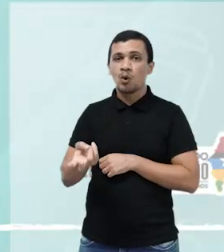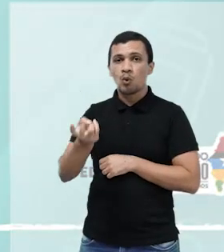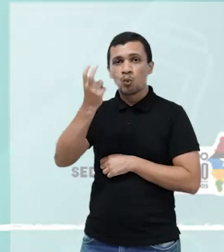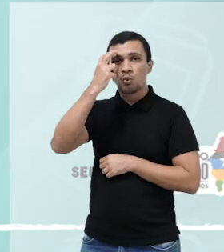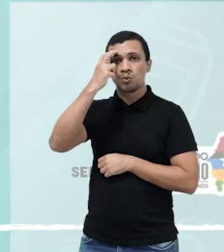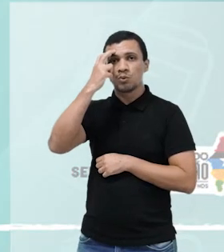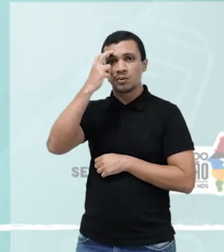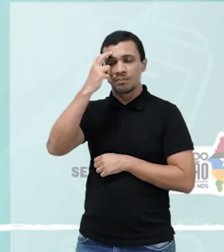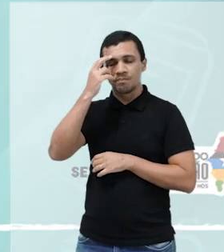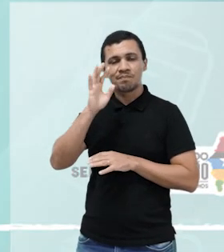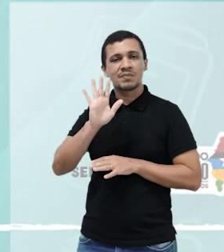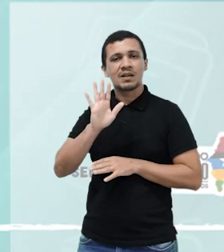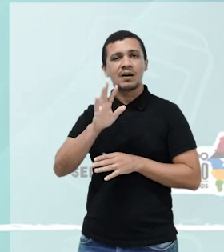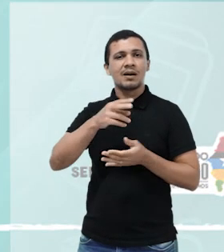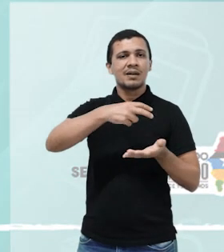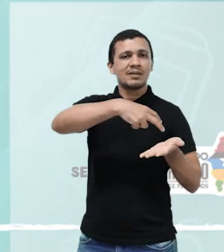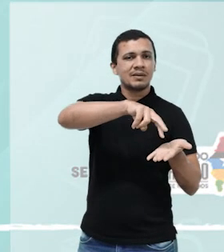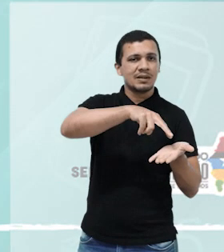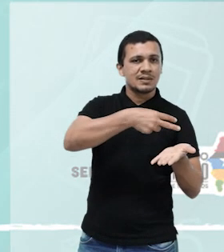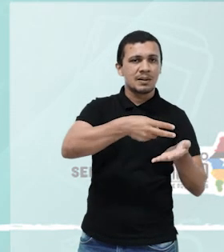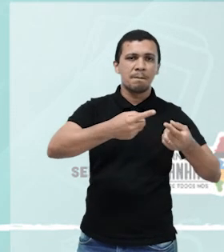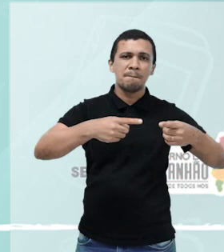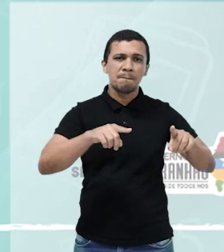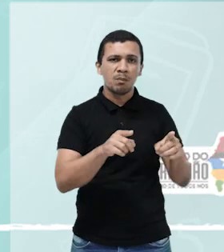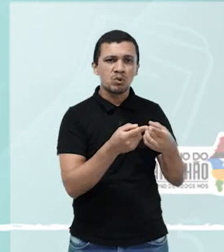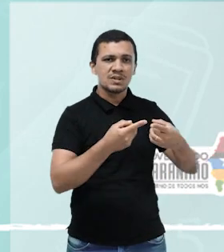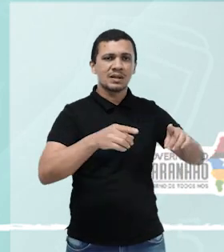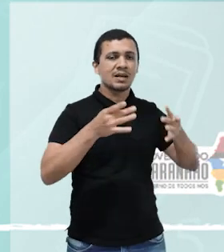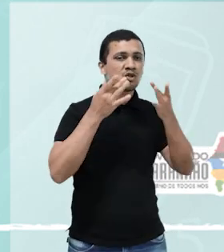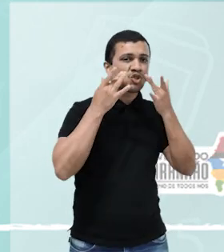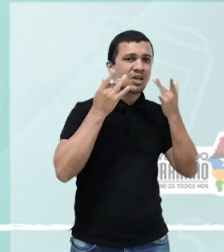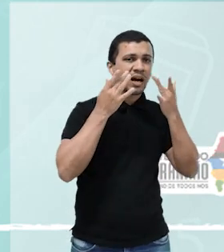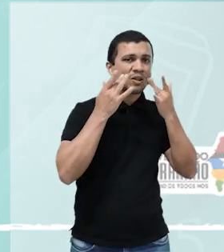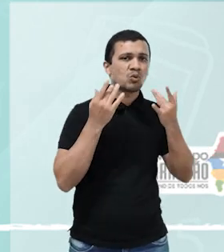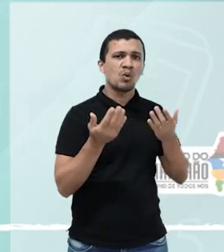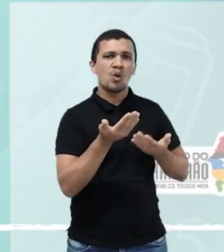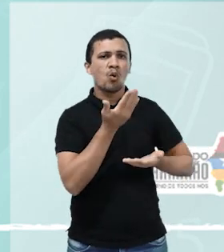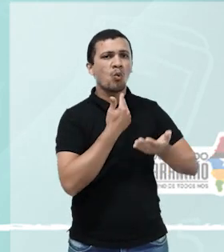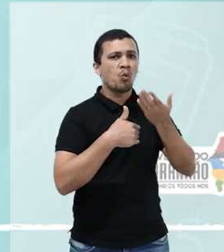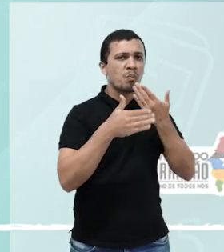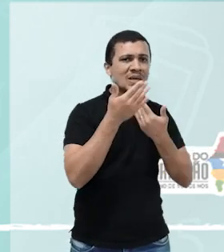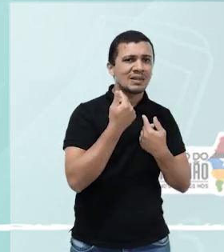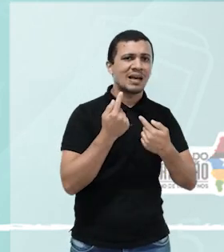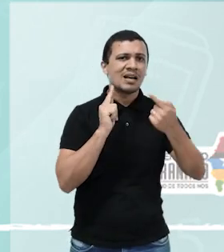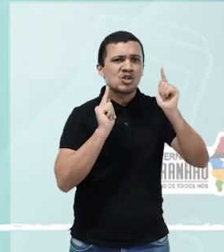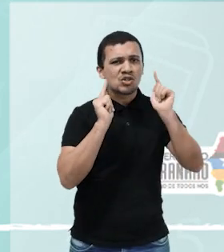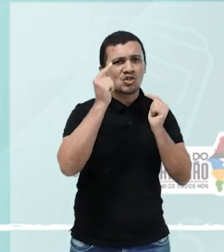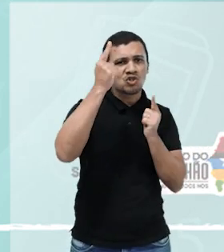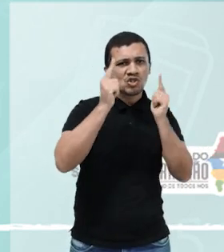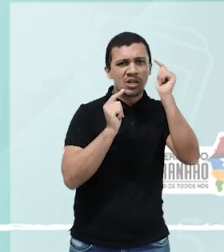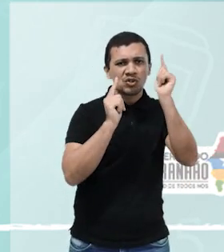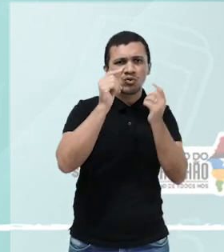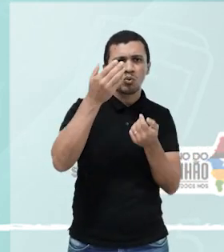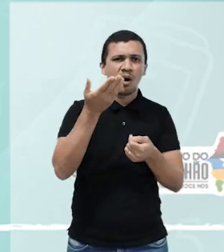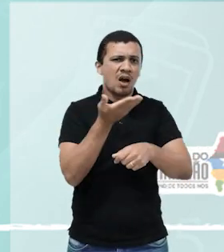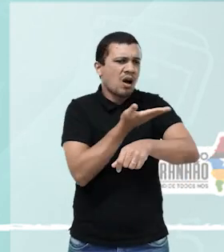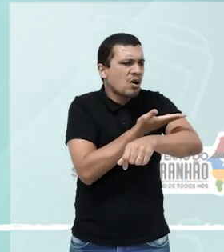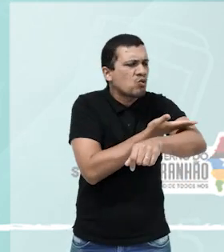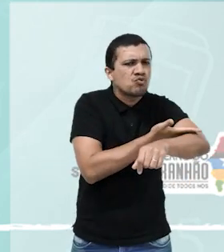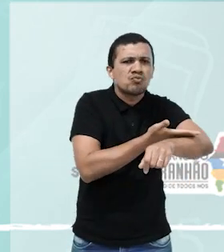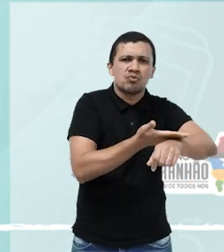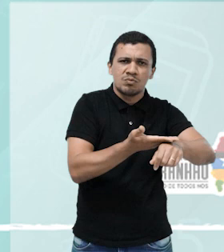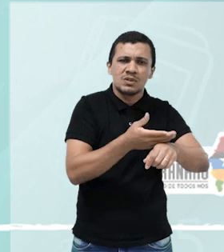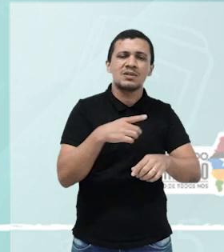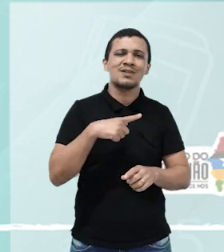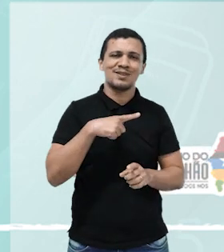danças, música, teatro, comida, gestos, hábitos de